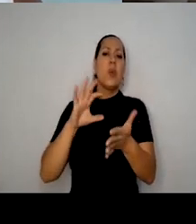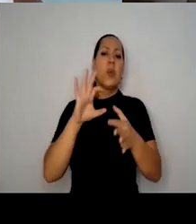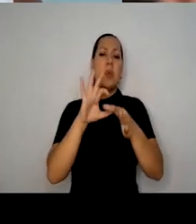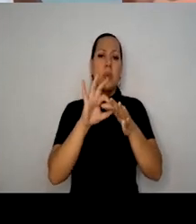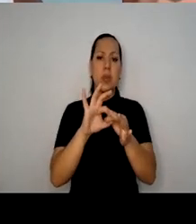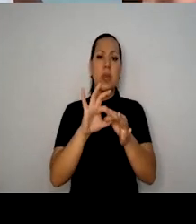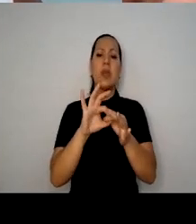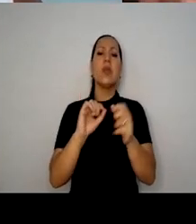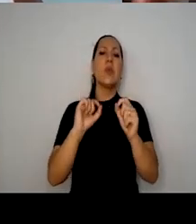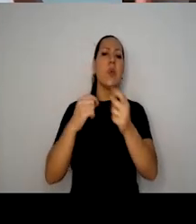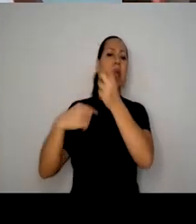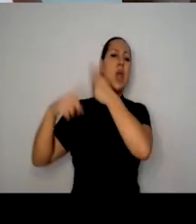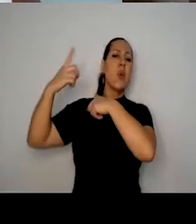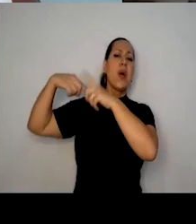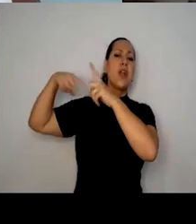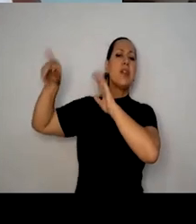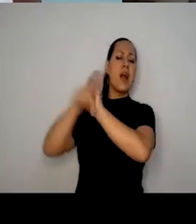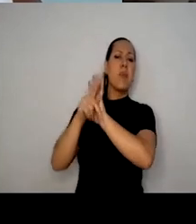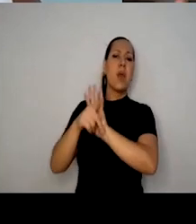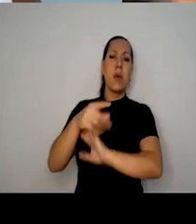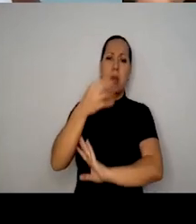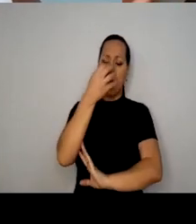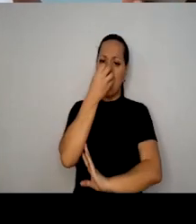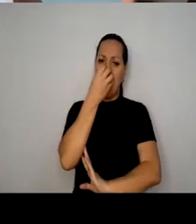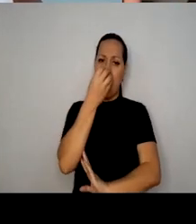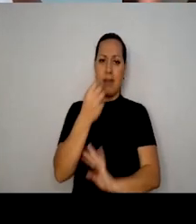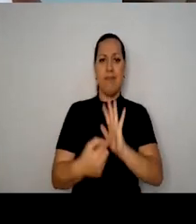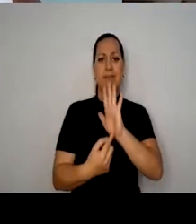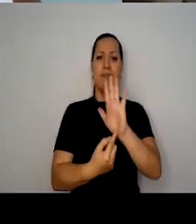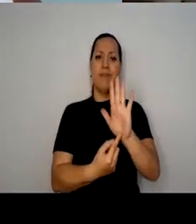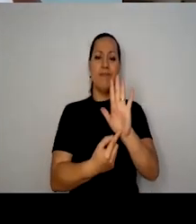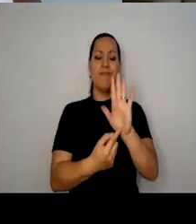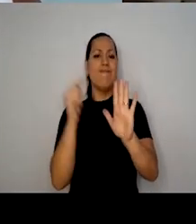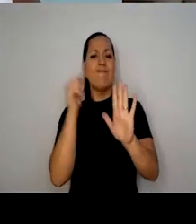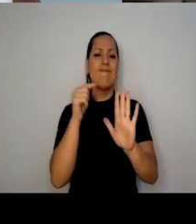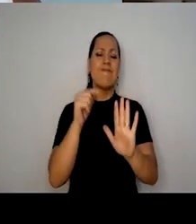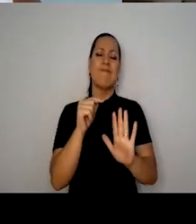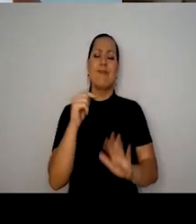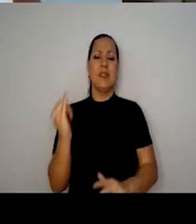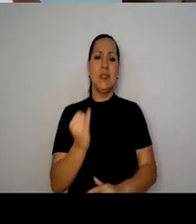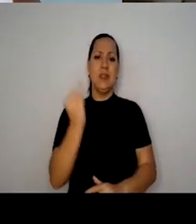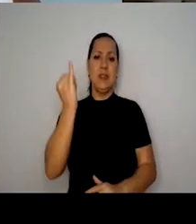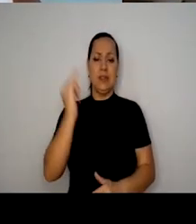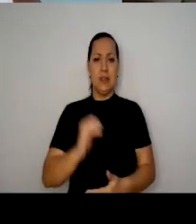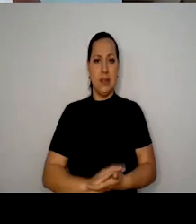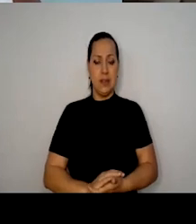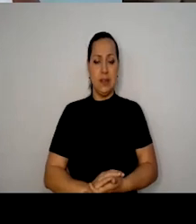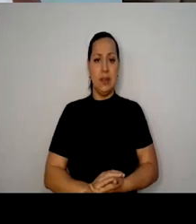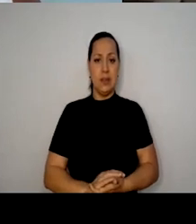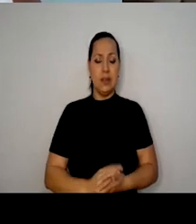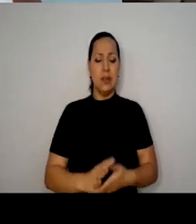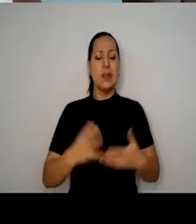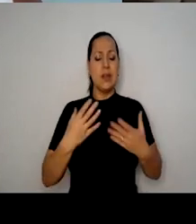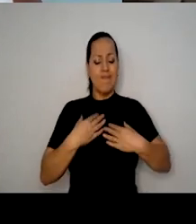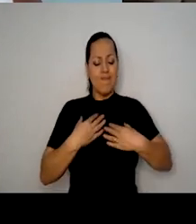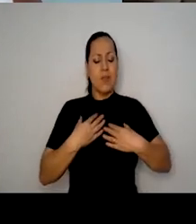a ancestralidade dessa figura e com tudo que ela carrega. Então é com muito compromisso